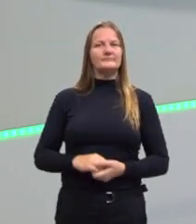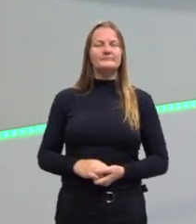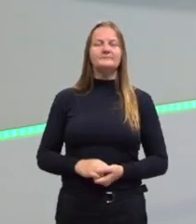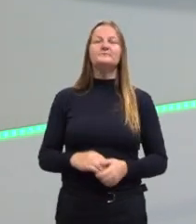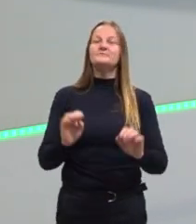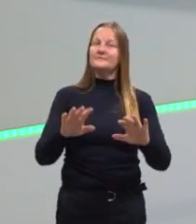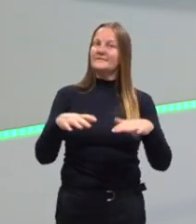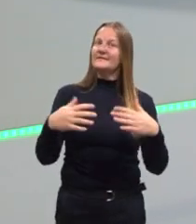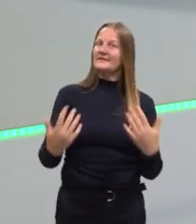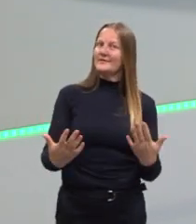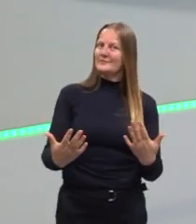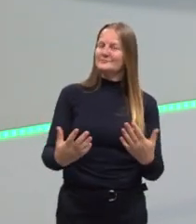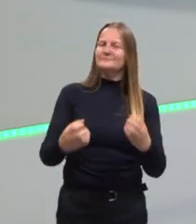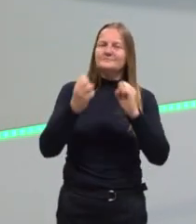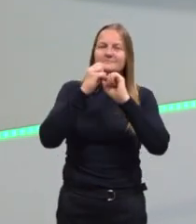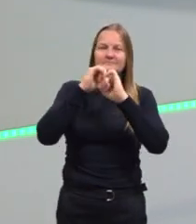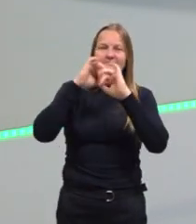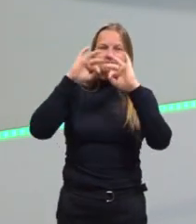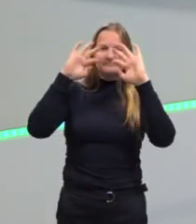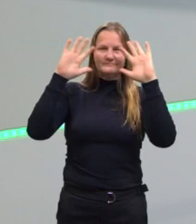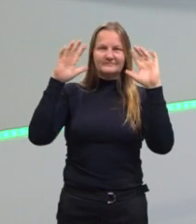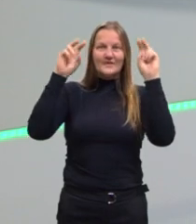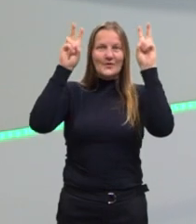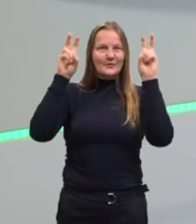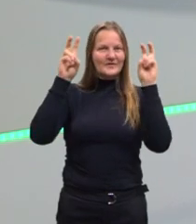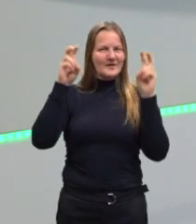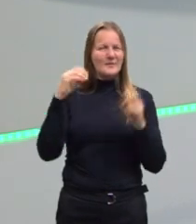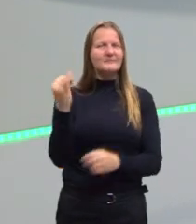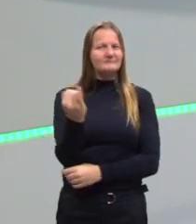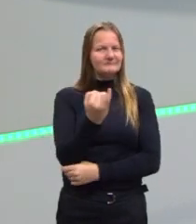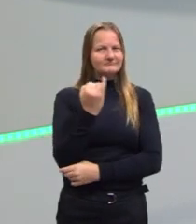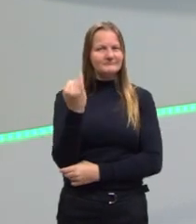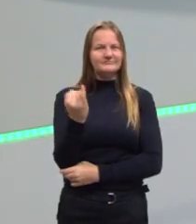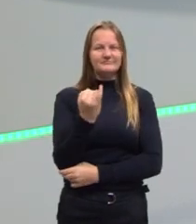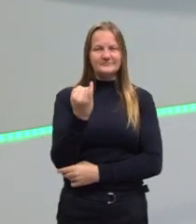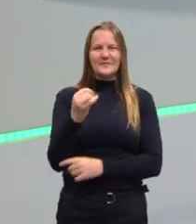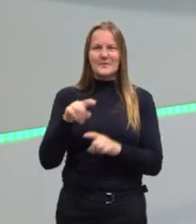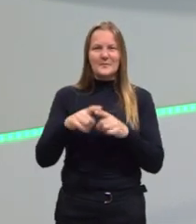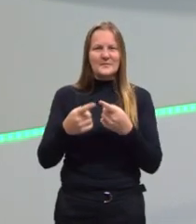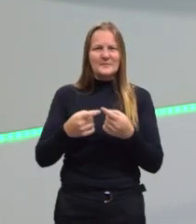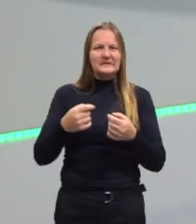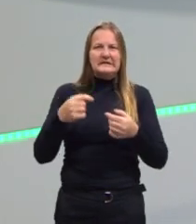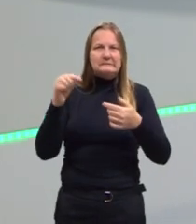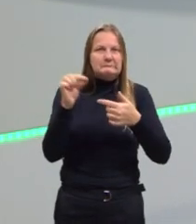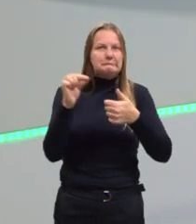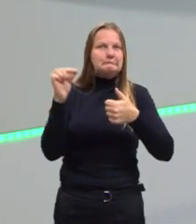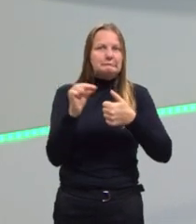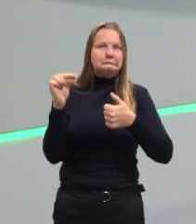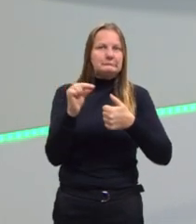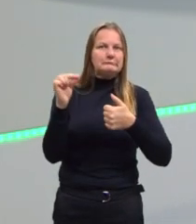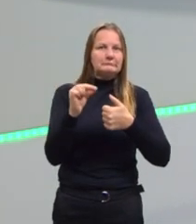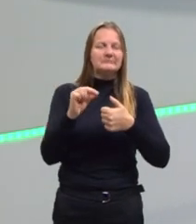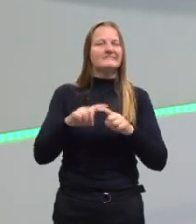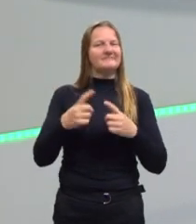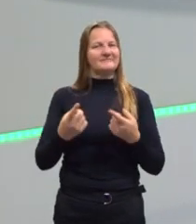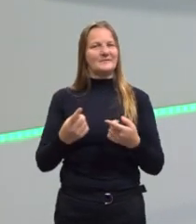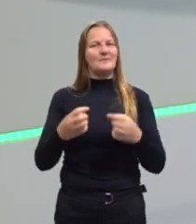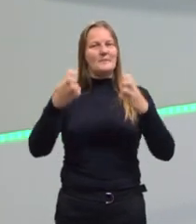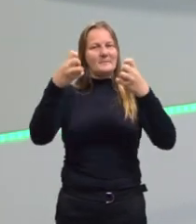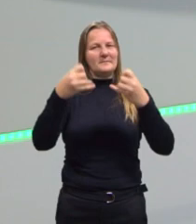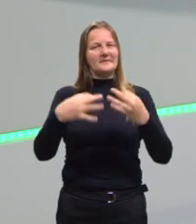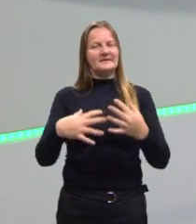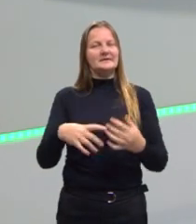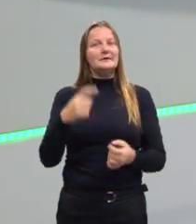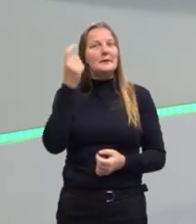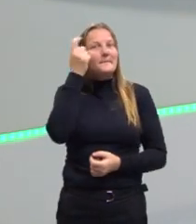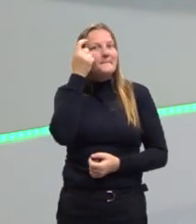Então, compreender o tema é essencial, a gente nem precisa bater tanto nessa tecla, talvez precise,